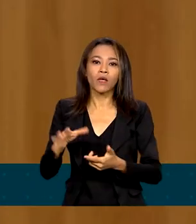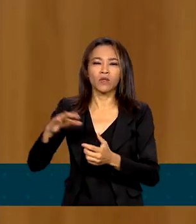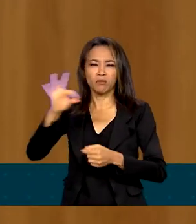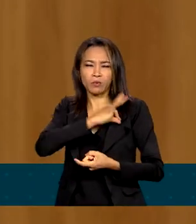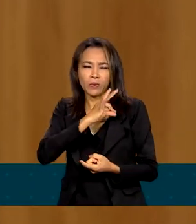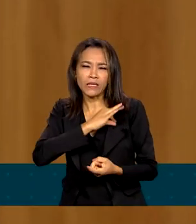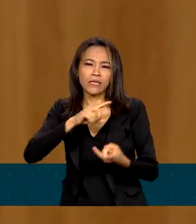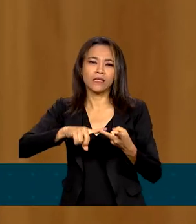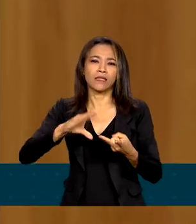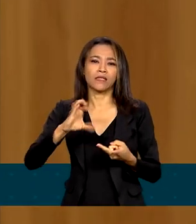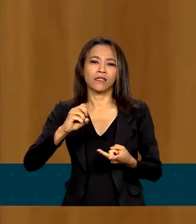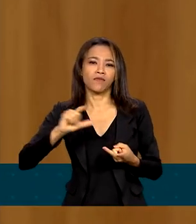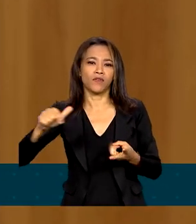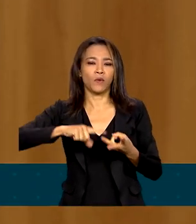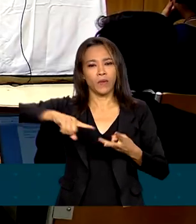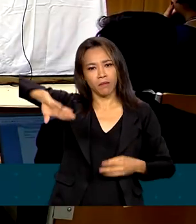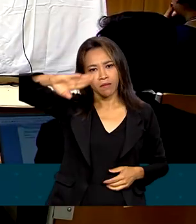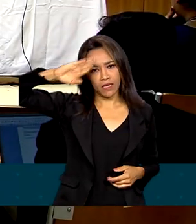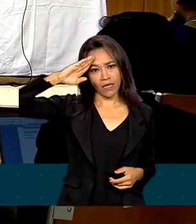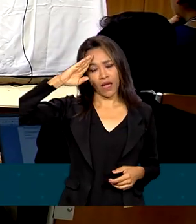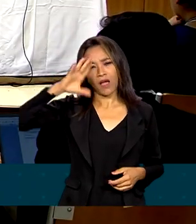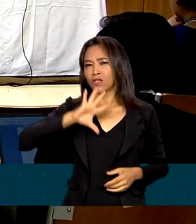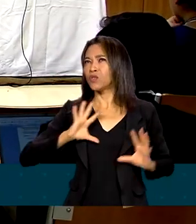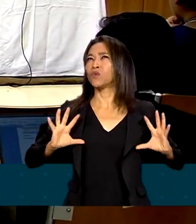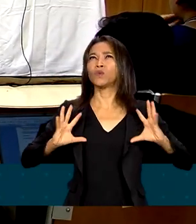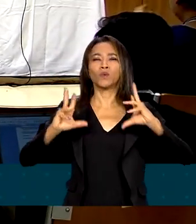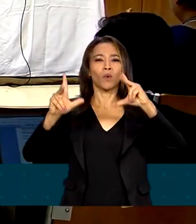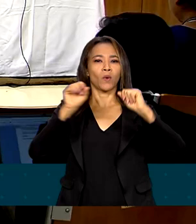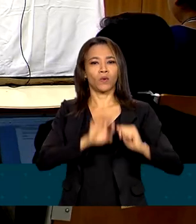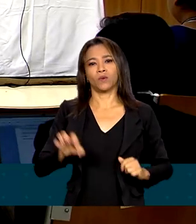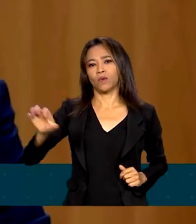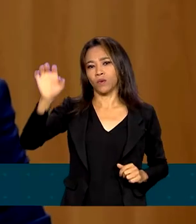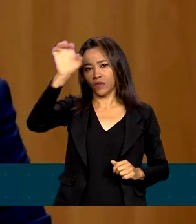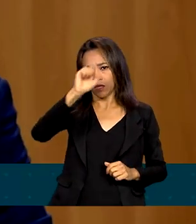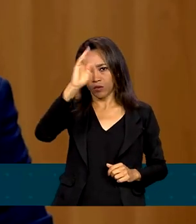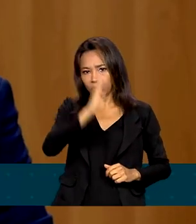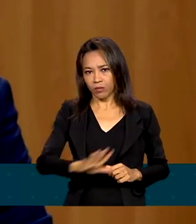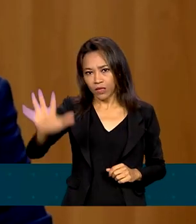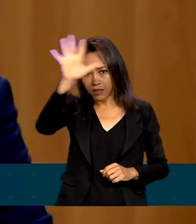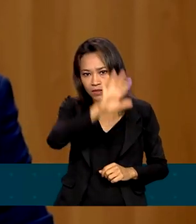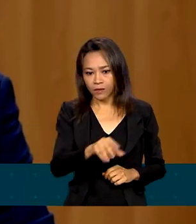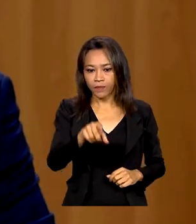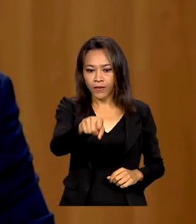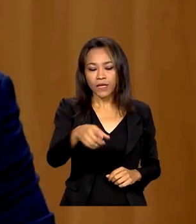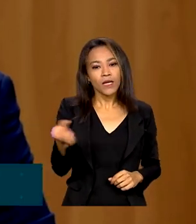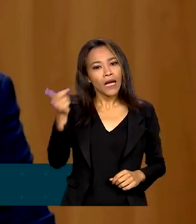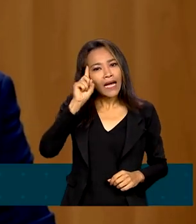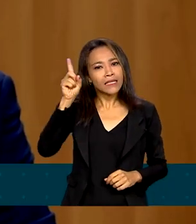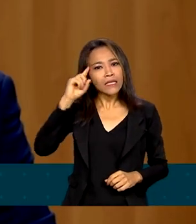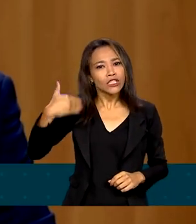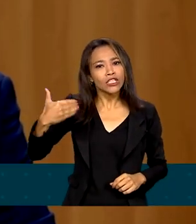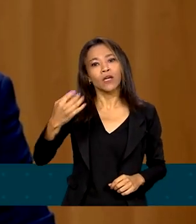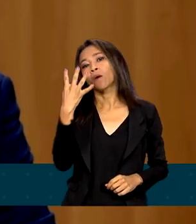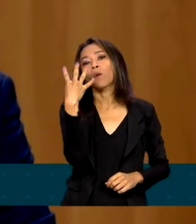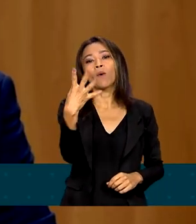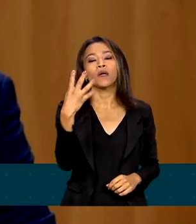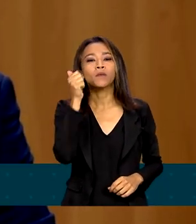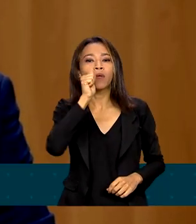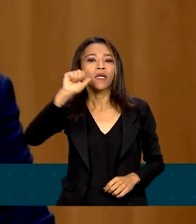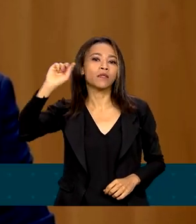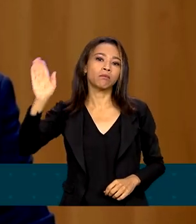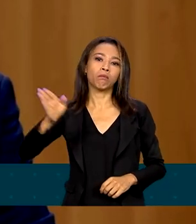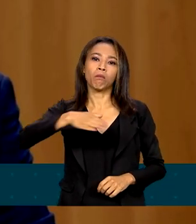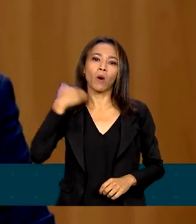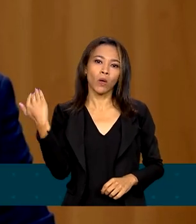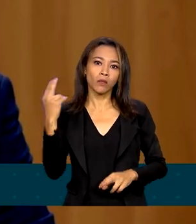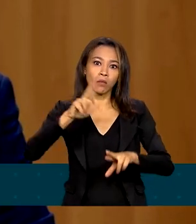polícias, civis e militares de todos os estados do país. A cada dia, quatro mulheres são mortas em razão